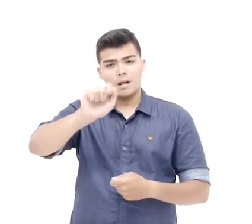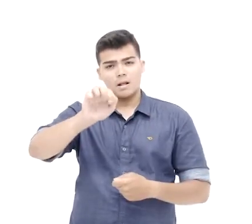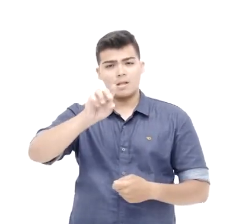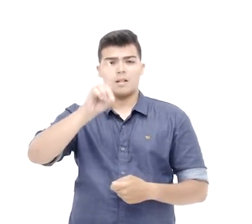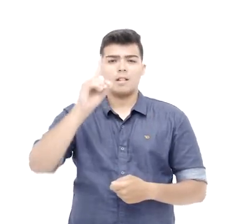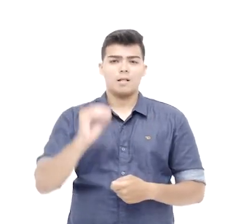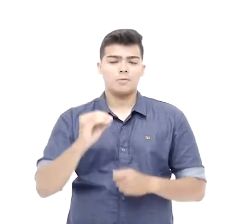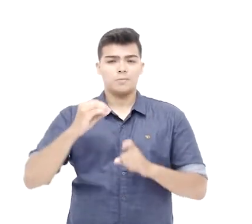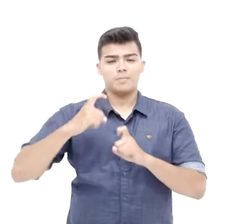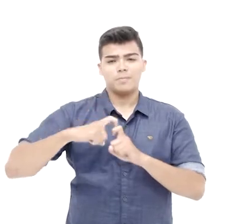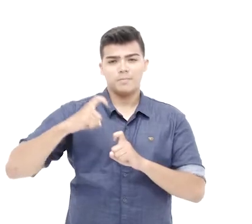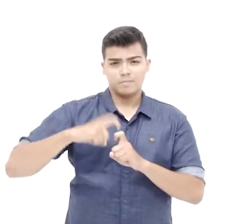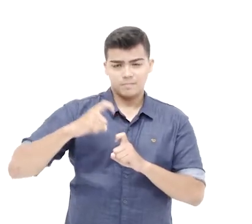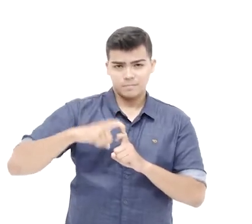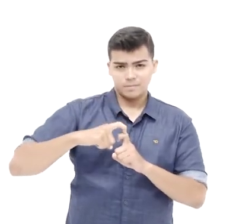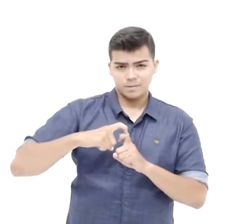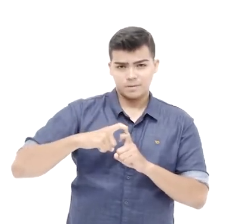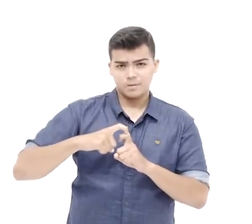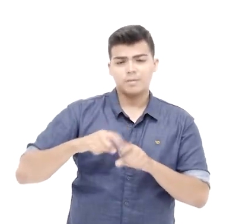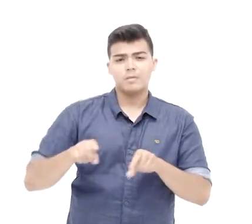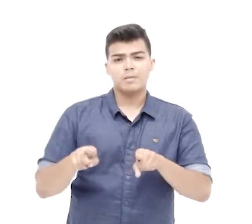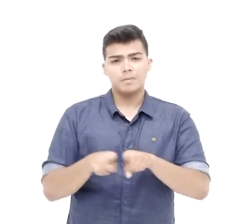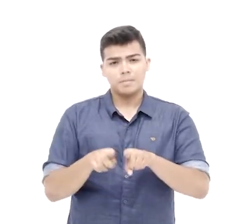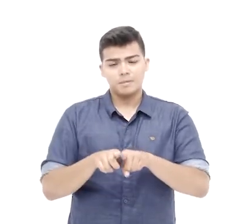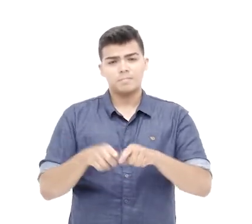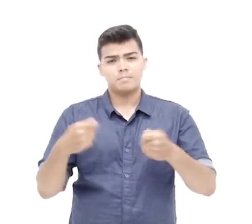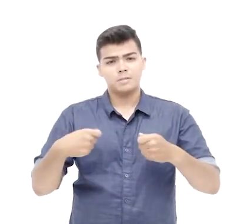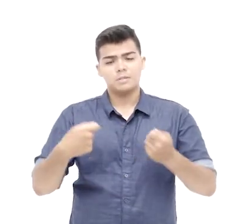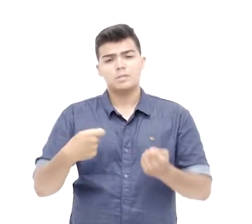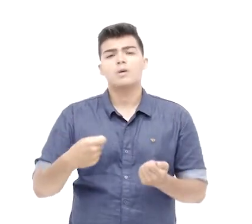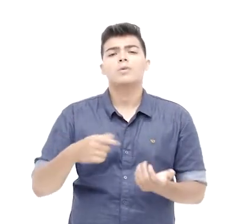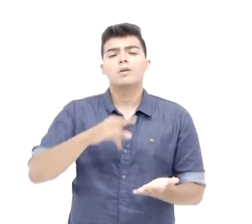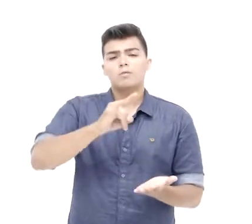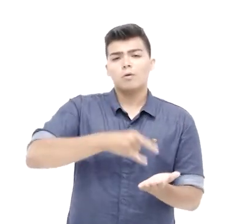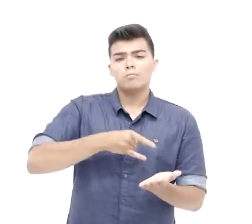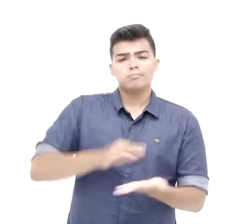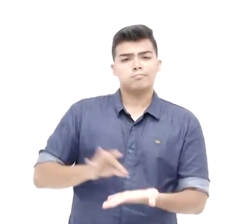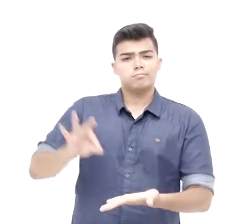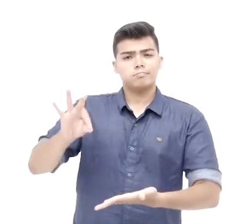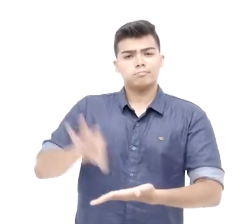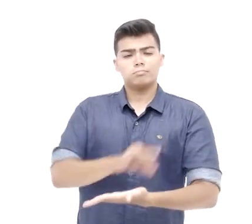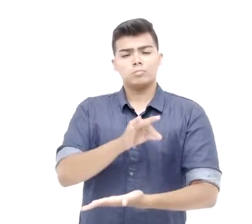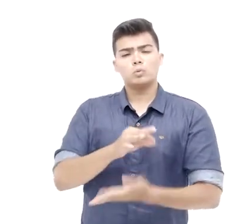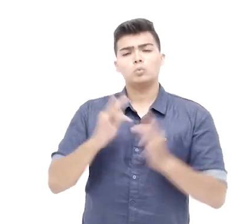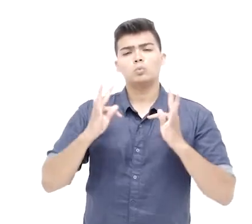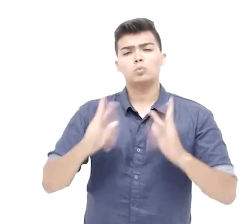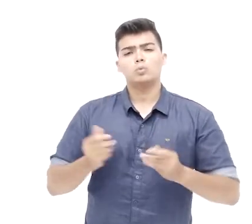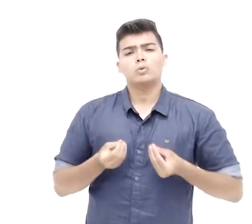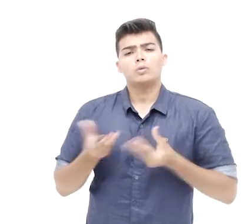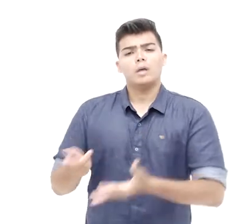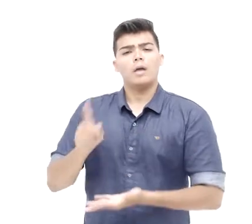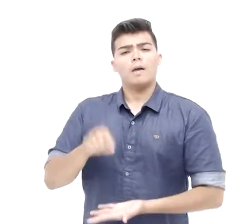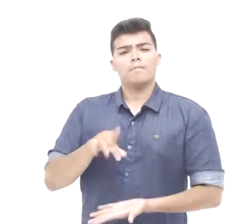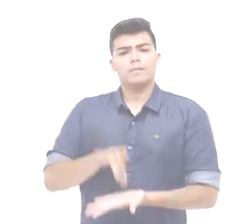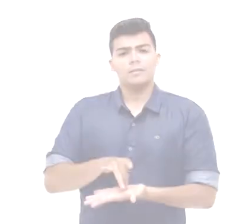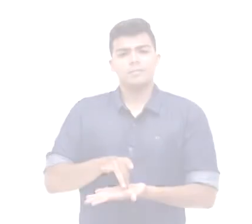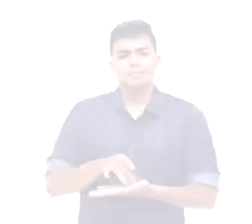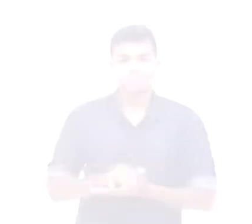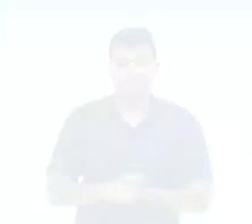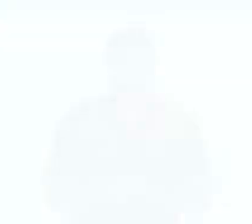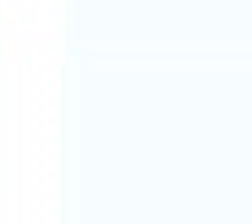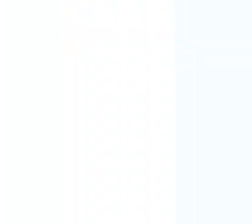laudo médico. E outros dois documentos obrigatórios são a declaração de varacidade das informações prestadas e o termo de